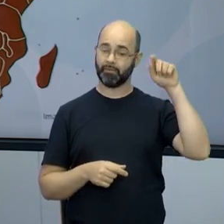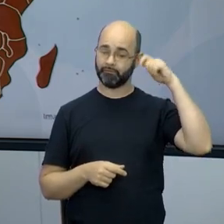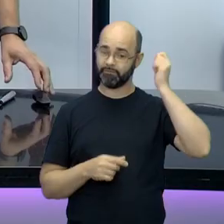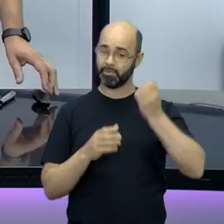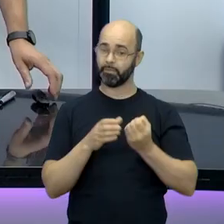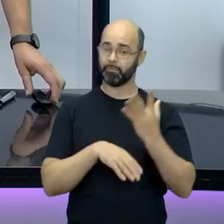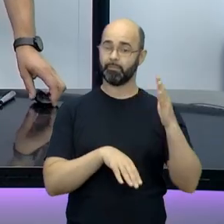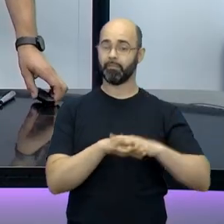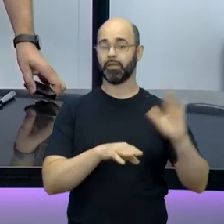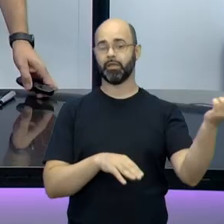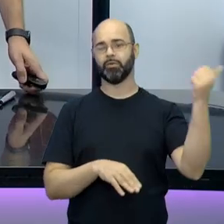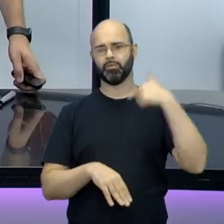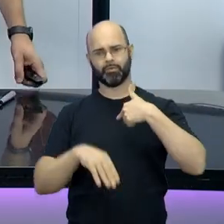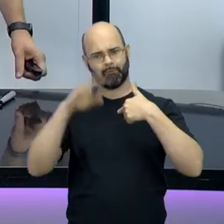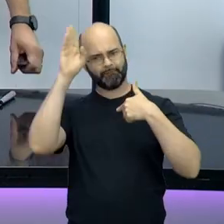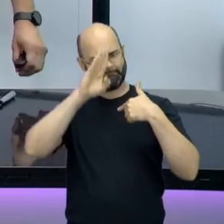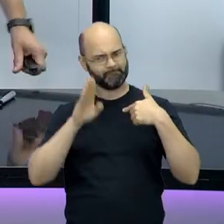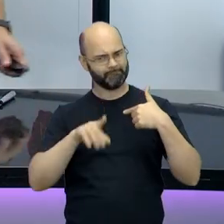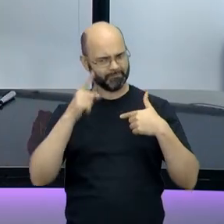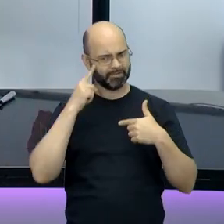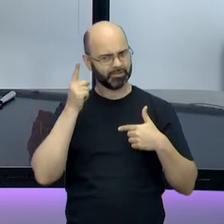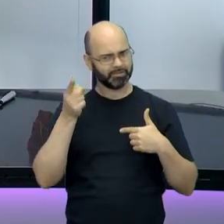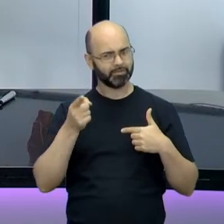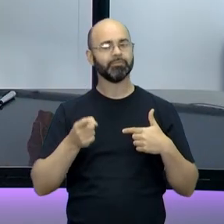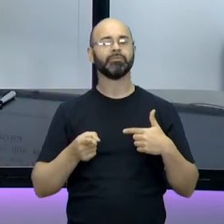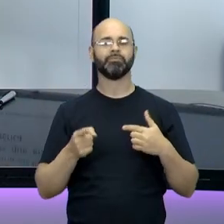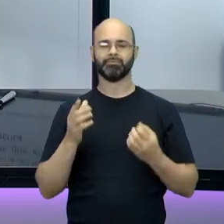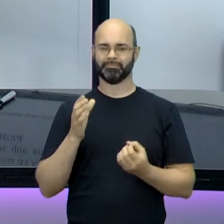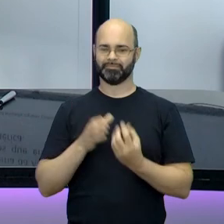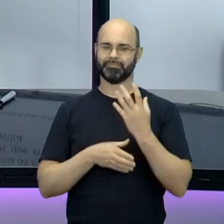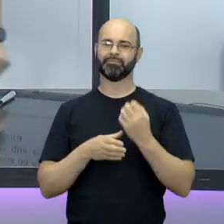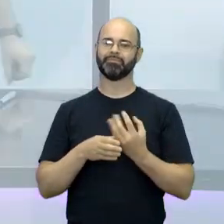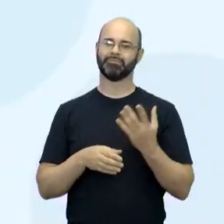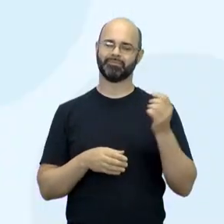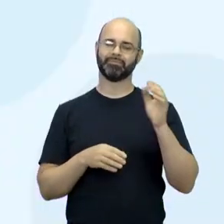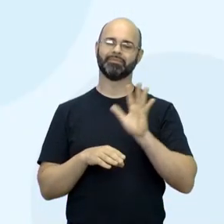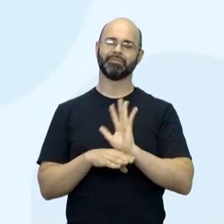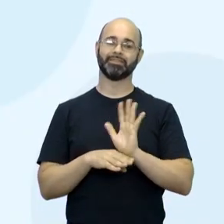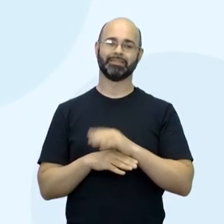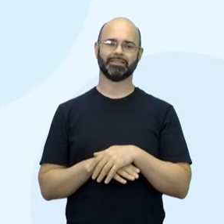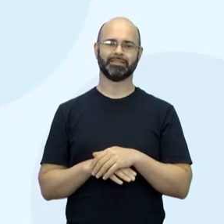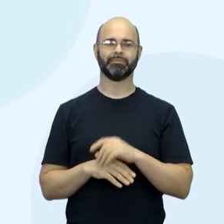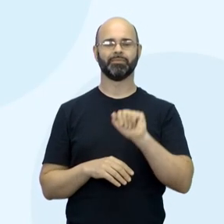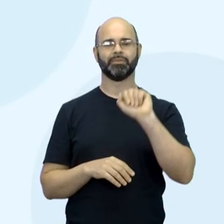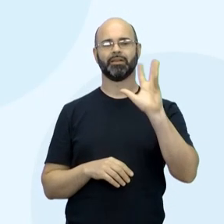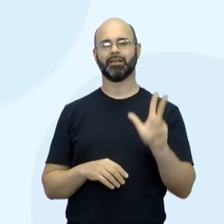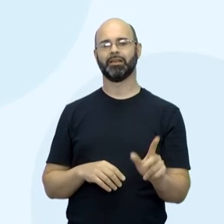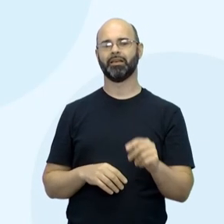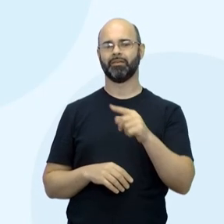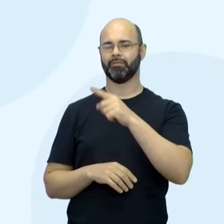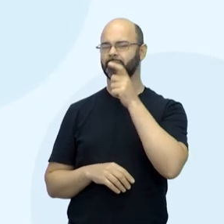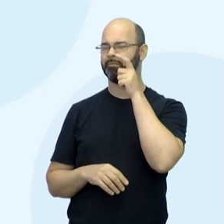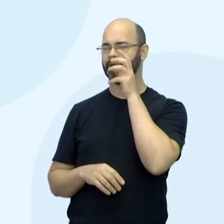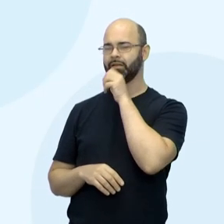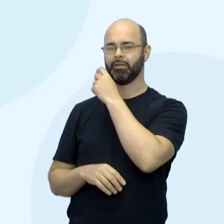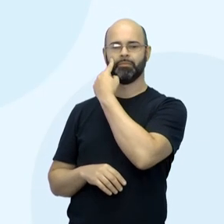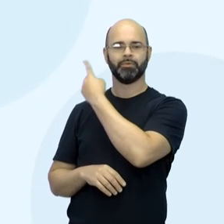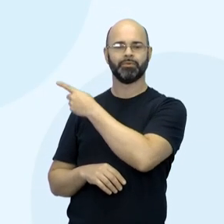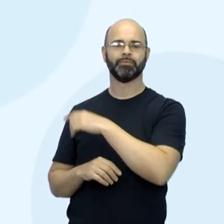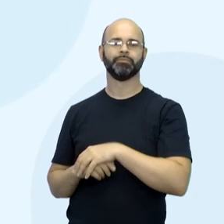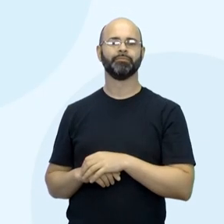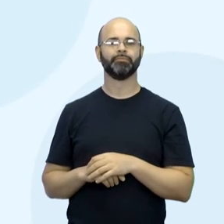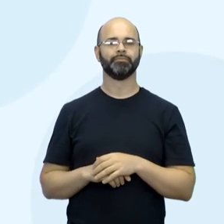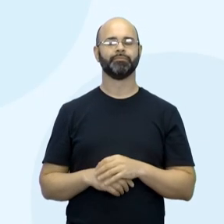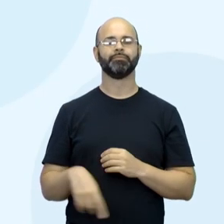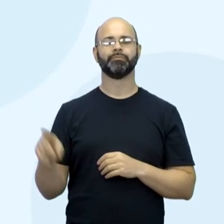sabia disso? Olha só. No Brasil, a Nigéria é uma cidade de cinema. Então, vamos lá, então. Cinema da África. Me acompanha na leitura rapidinho. A